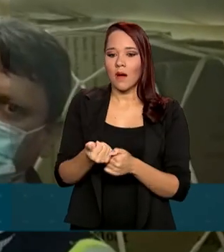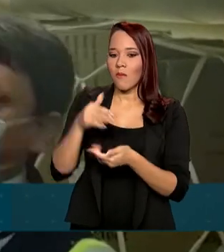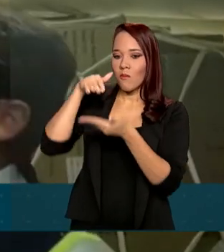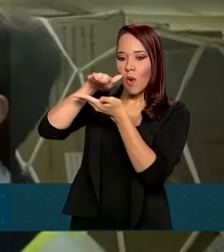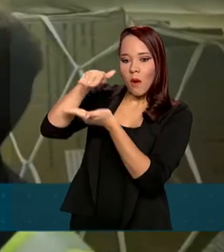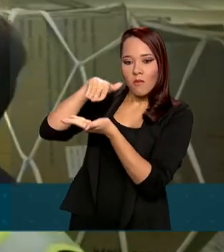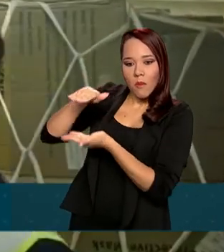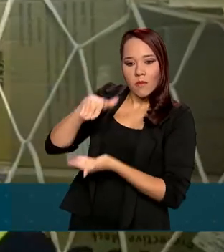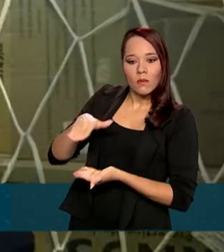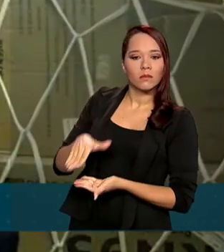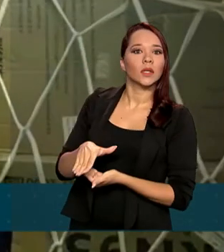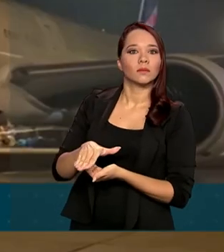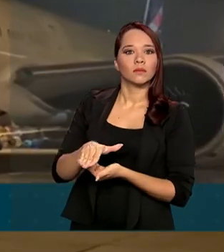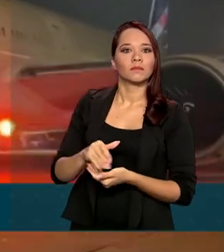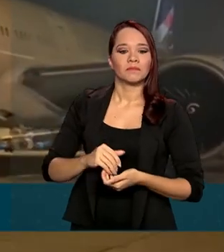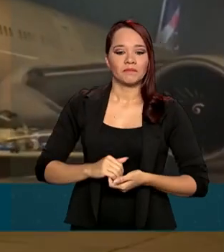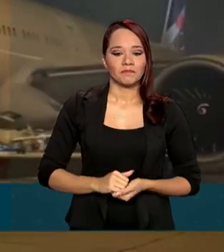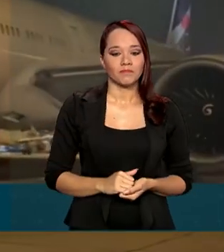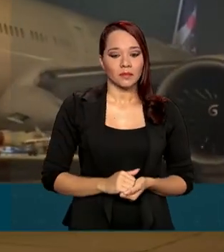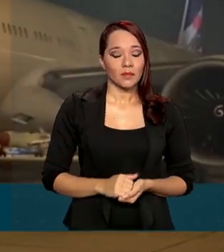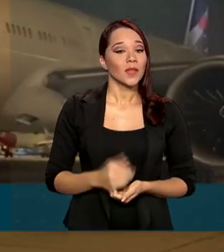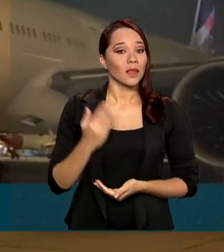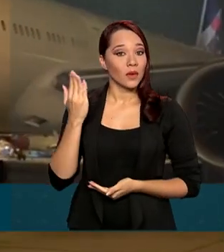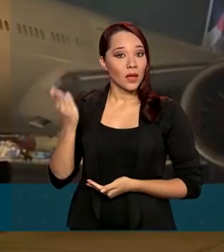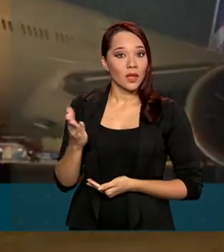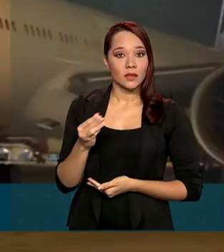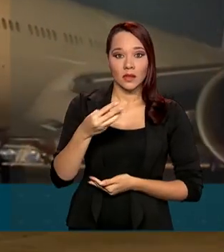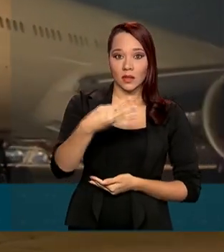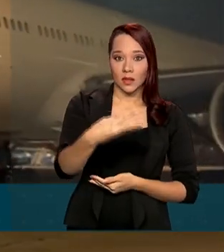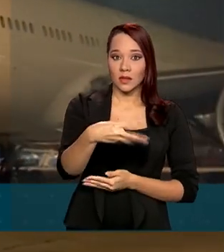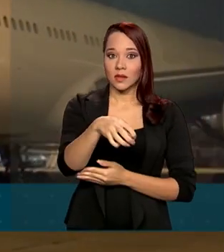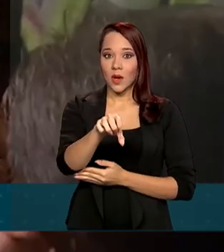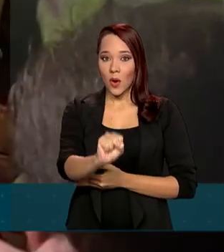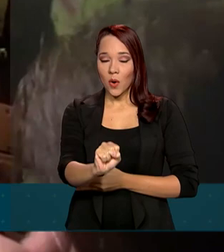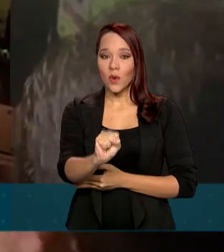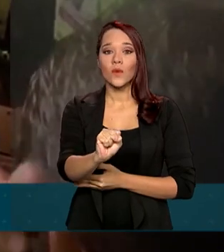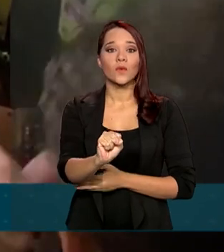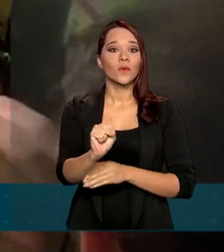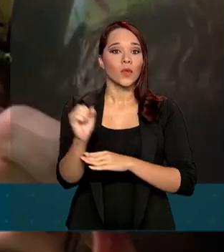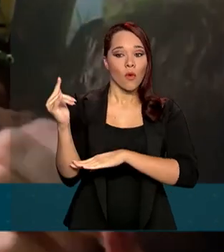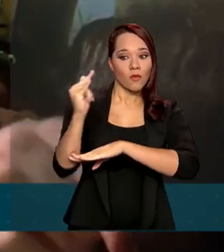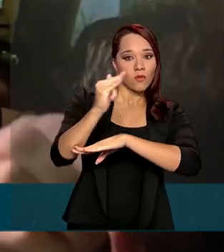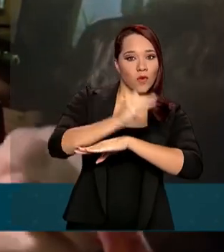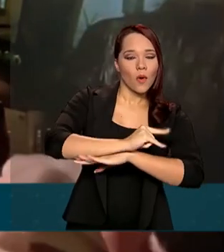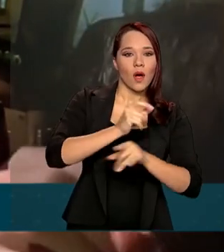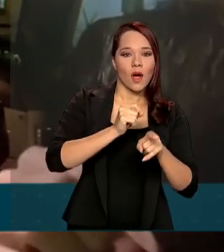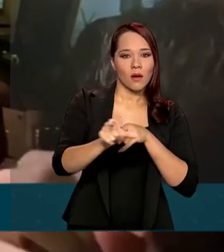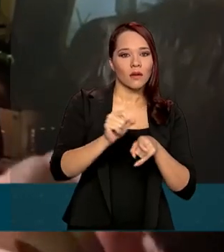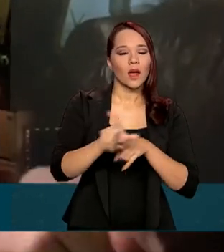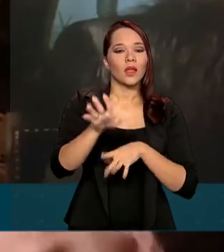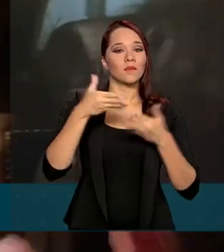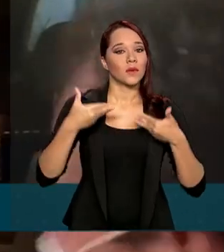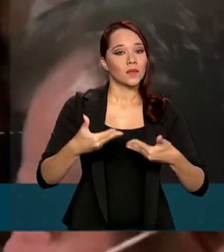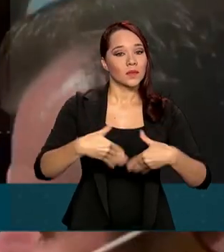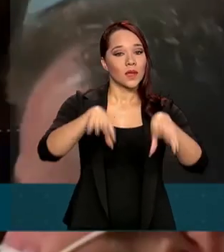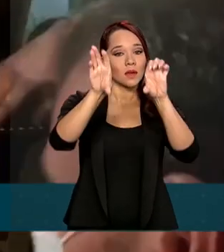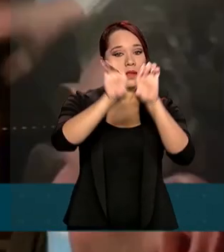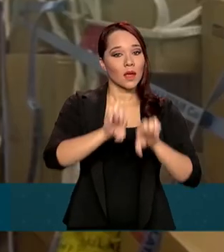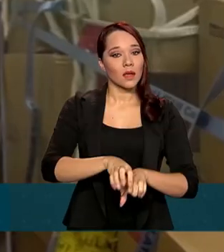Até no bagageiro. Este é o 38º voo da Latam, fretado pelo Ministério da